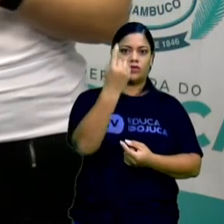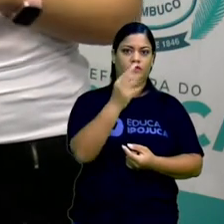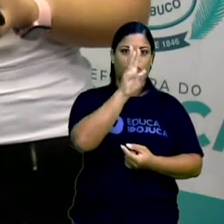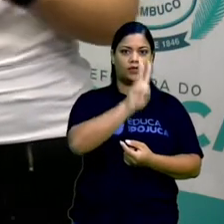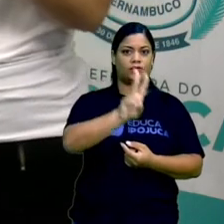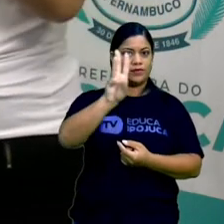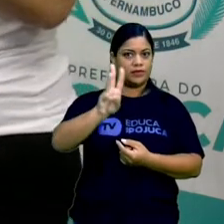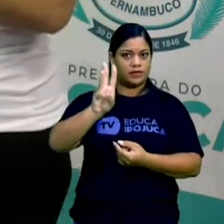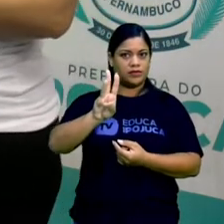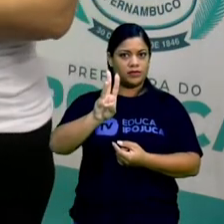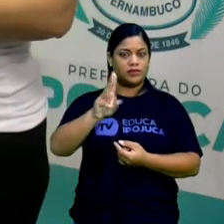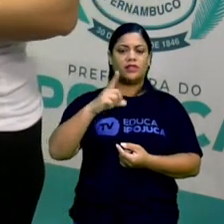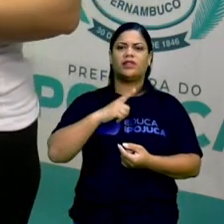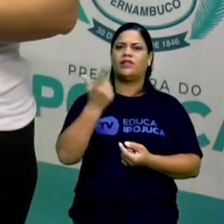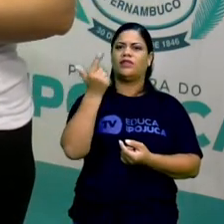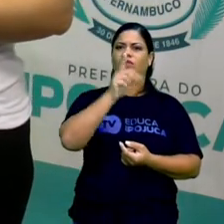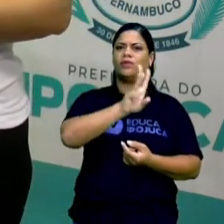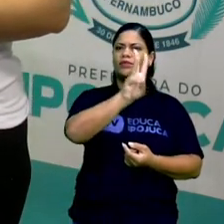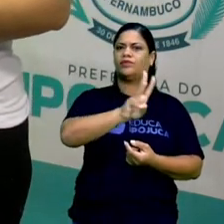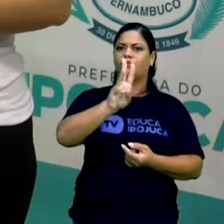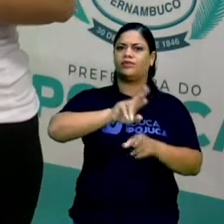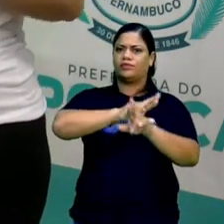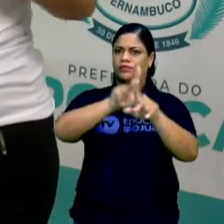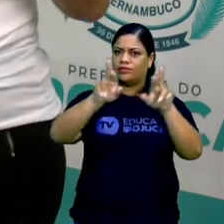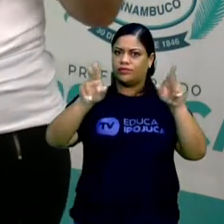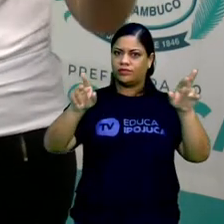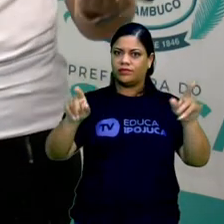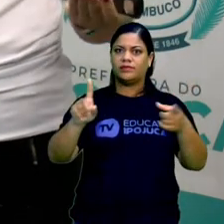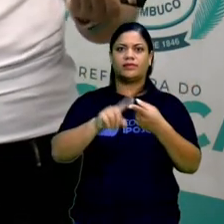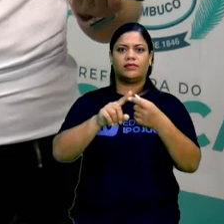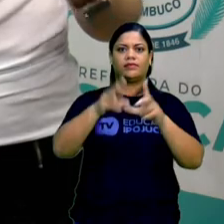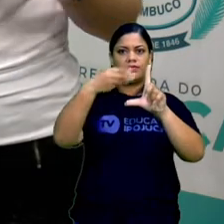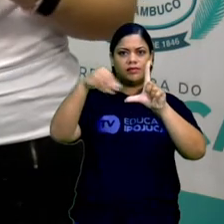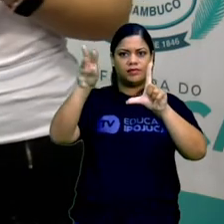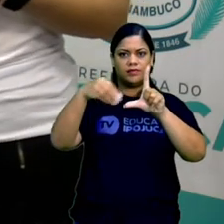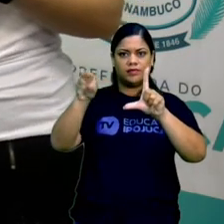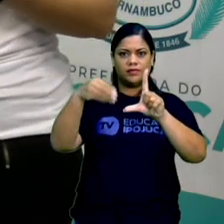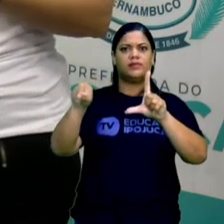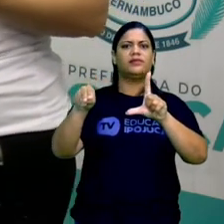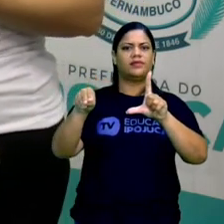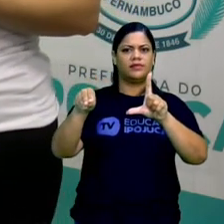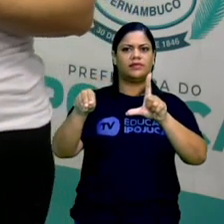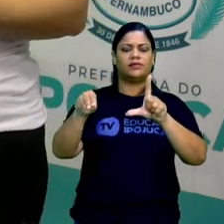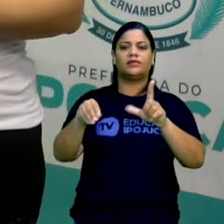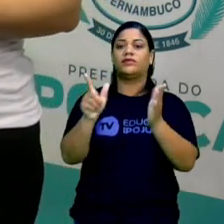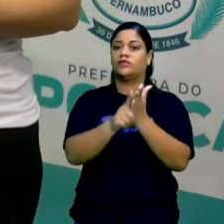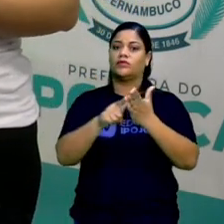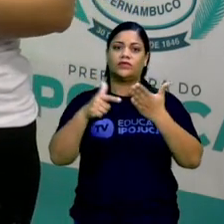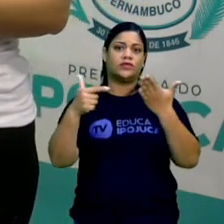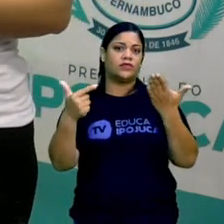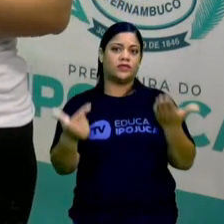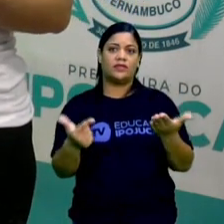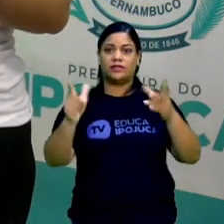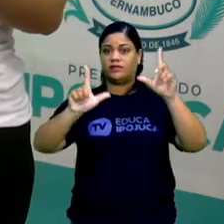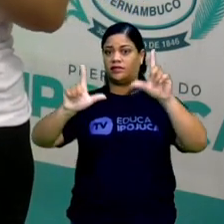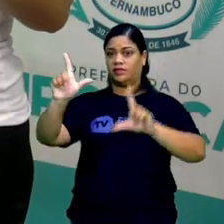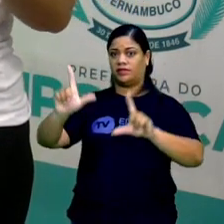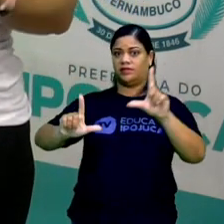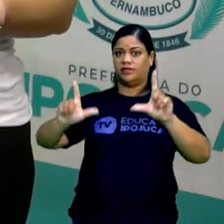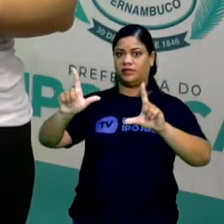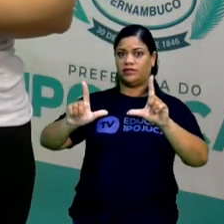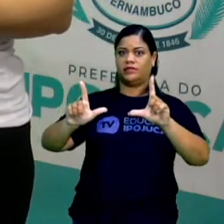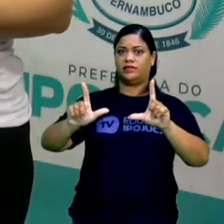site? Outros sites publicaram? Se foi num site da internet, um jornal televisivo, por exemplo,